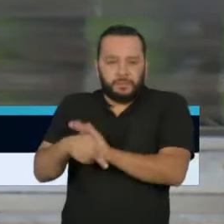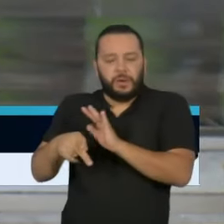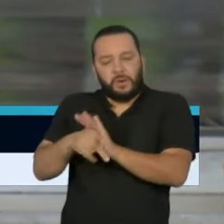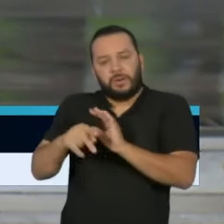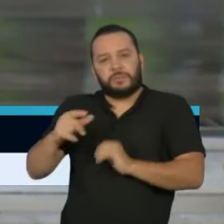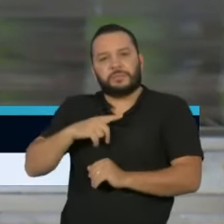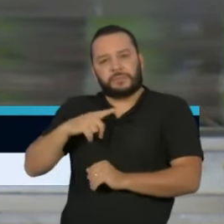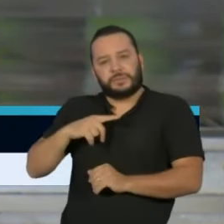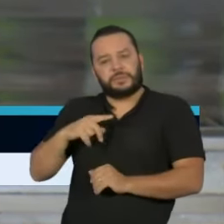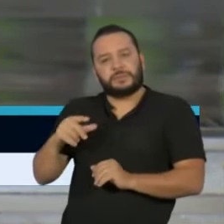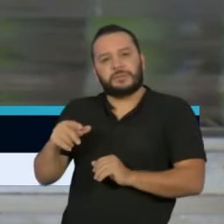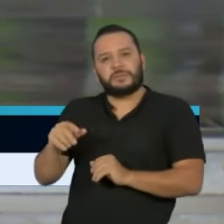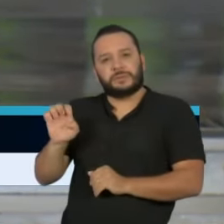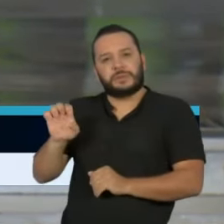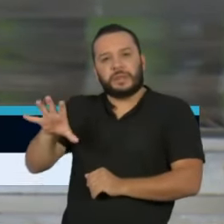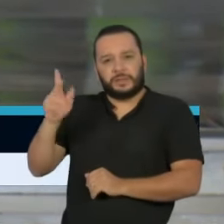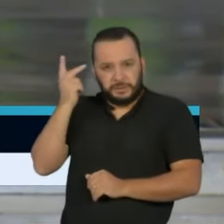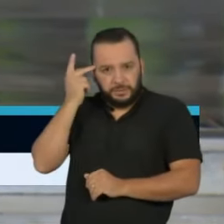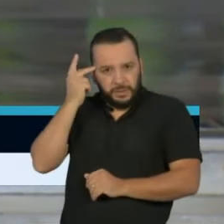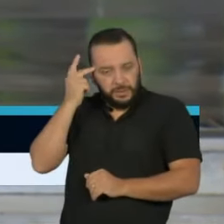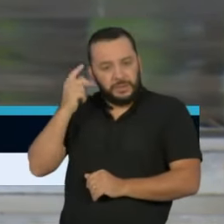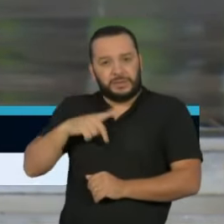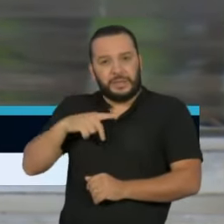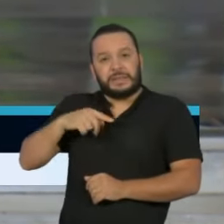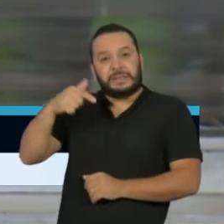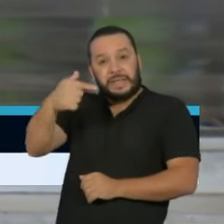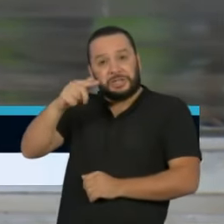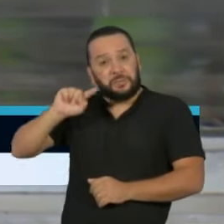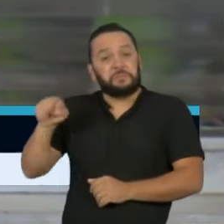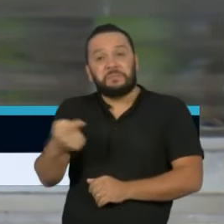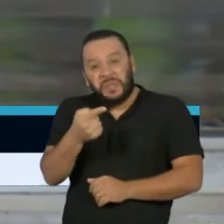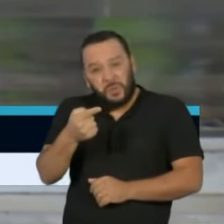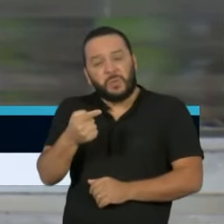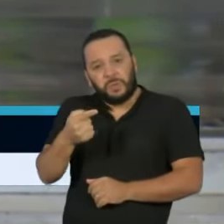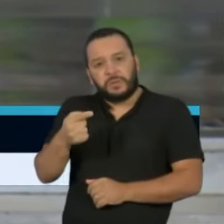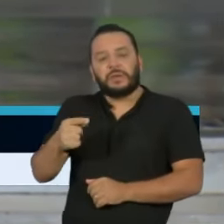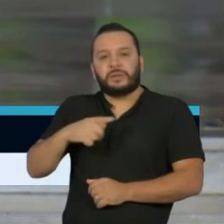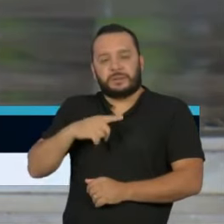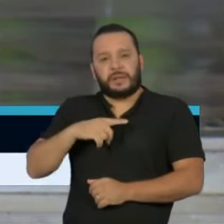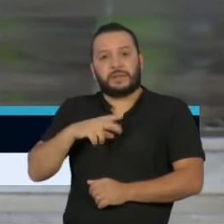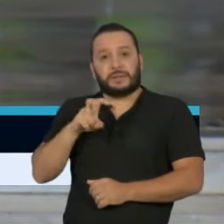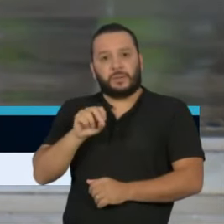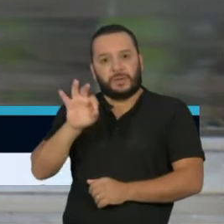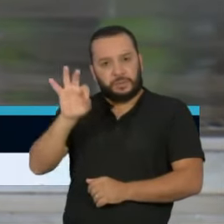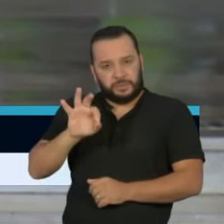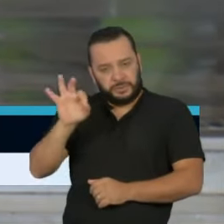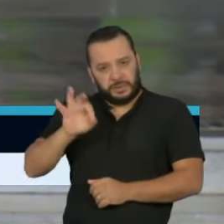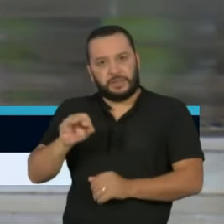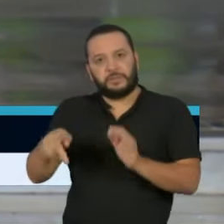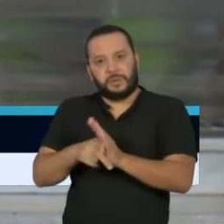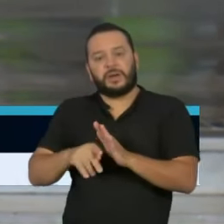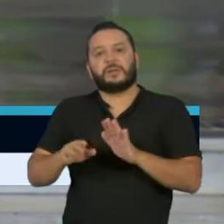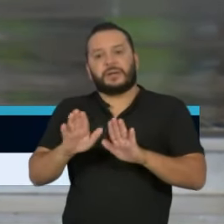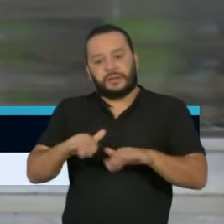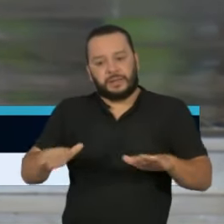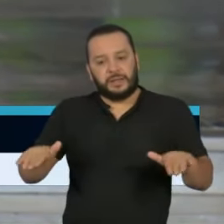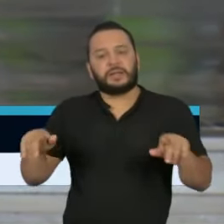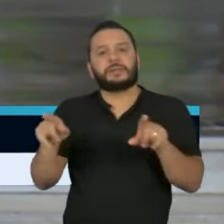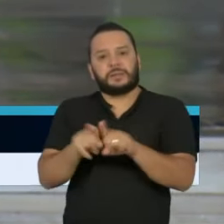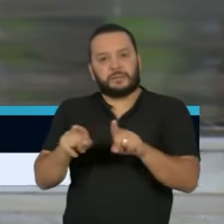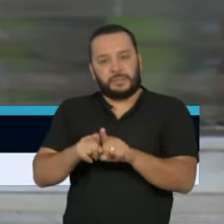do Estado, 7 mil leitos de UTI, sendo metade para crianças e neonatos e metade para adultos.